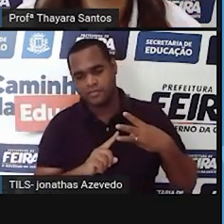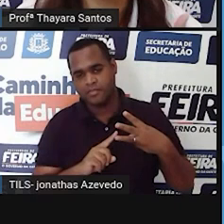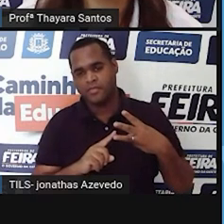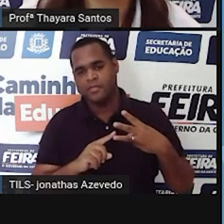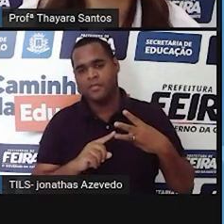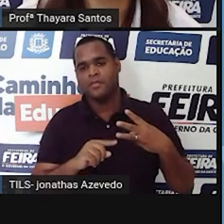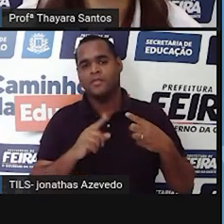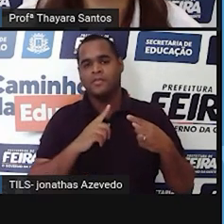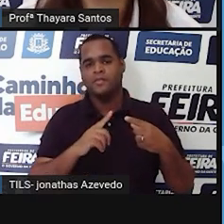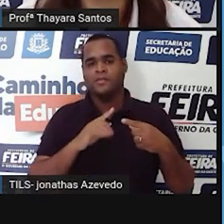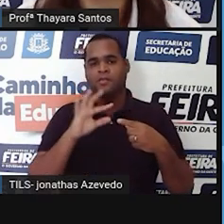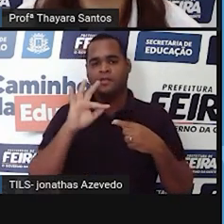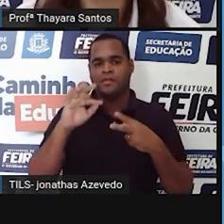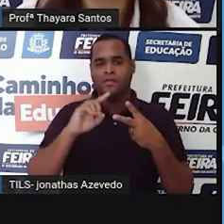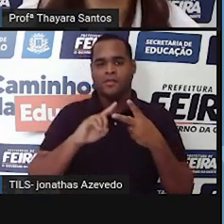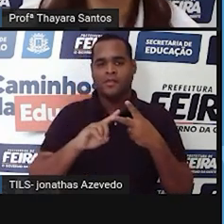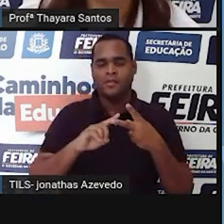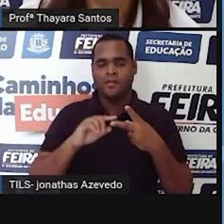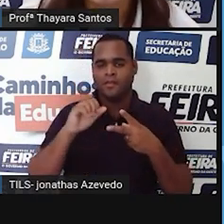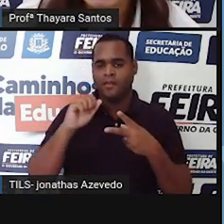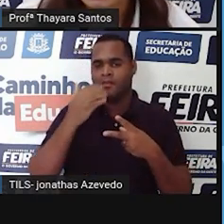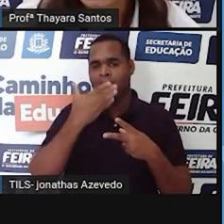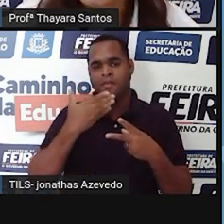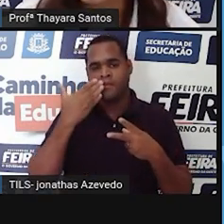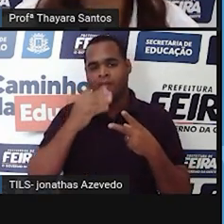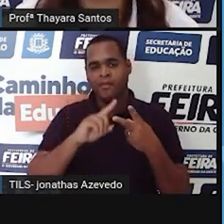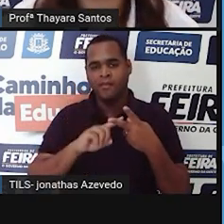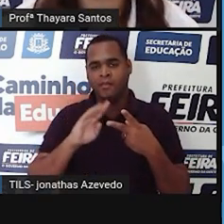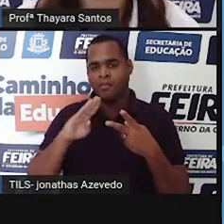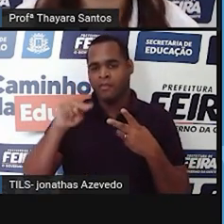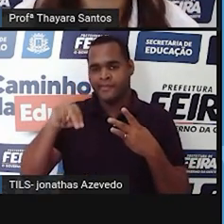mesmo, né? O fosfato, a base nitrogenada e o açúcar.